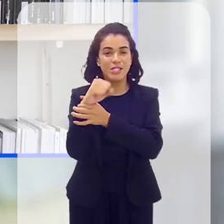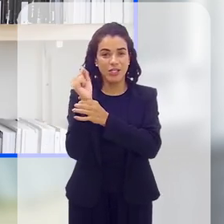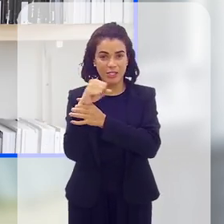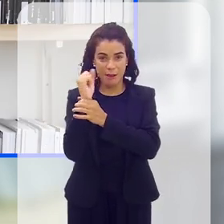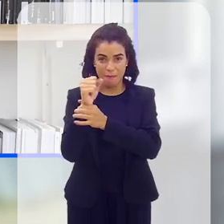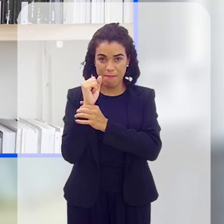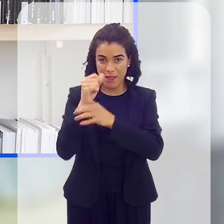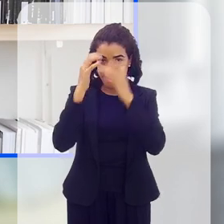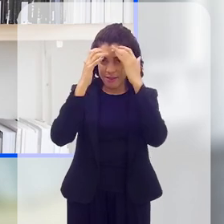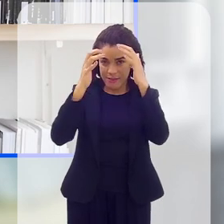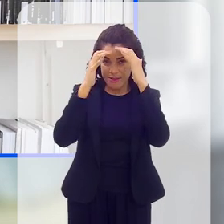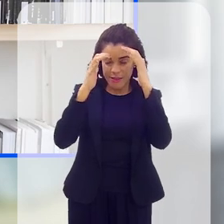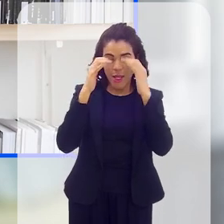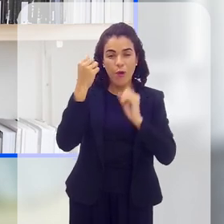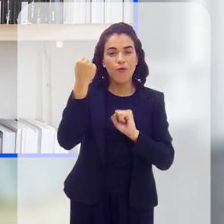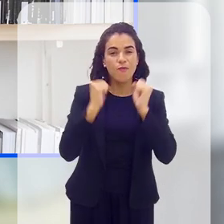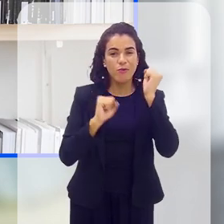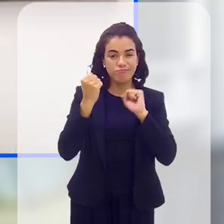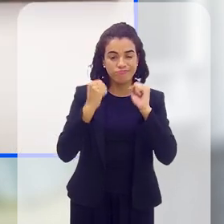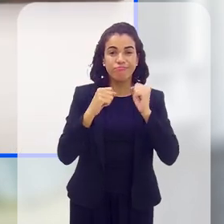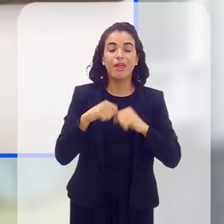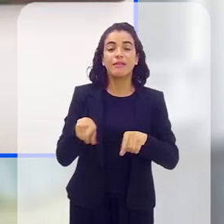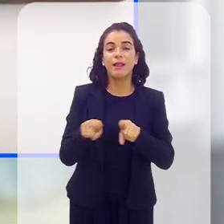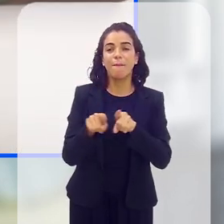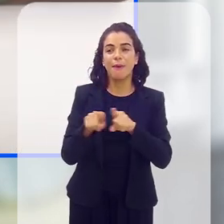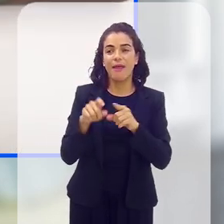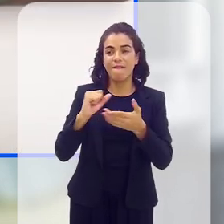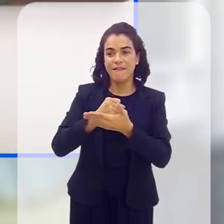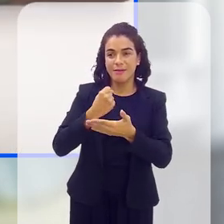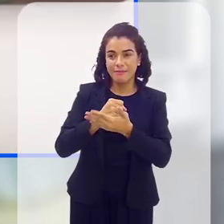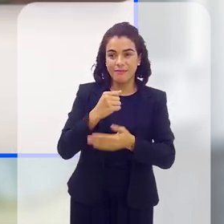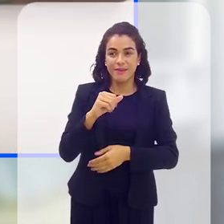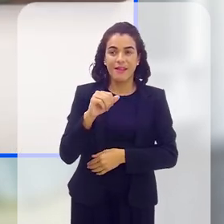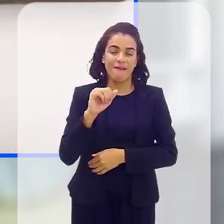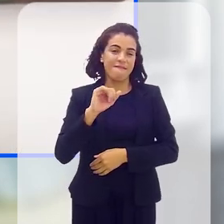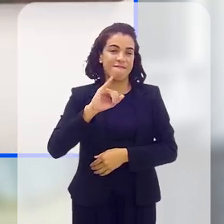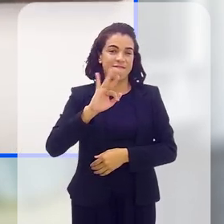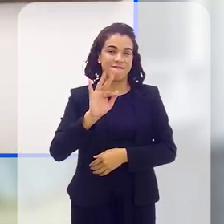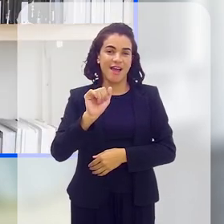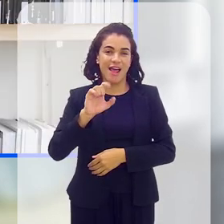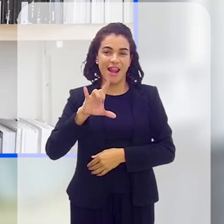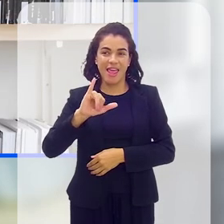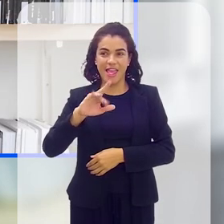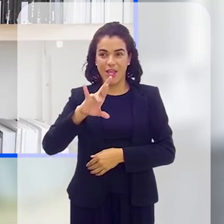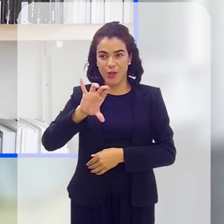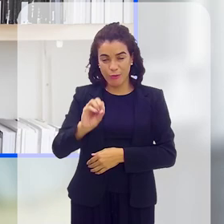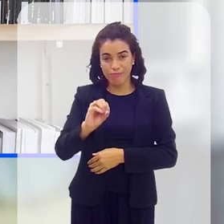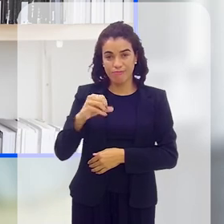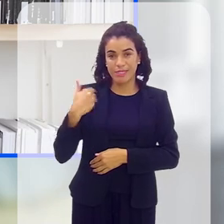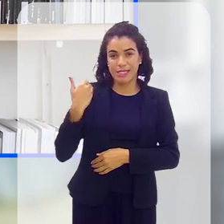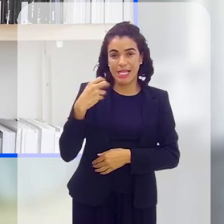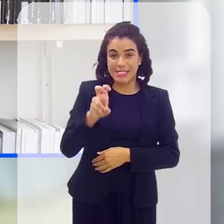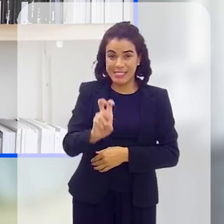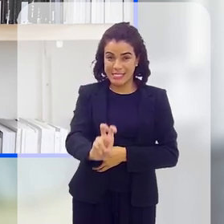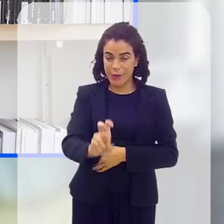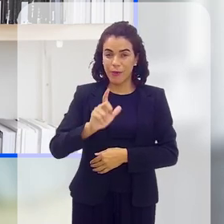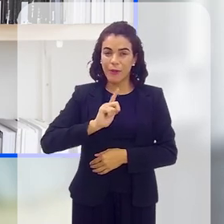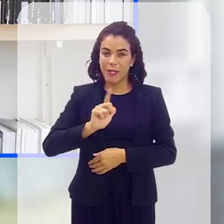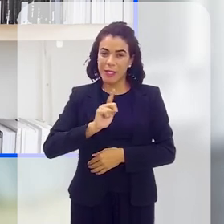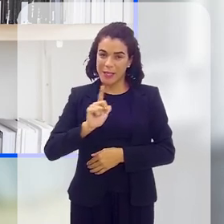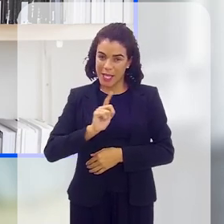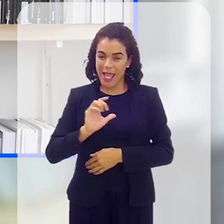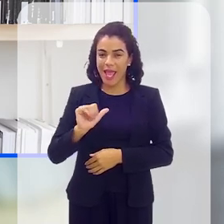neurofuncional. E comigo a farmacêutica Clarissa Faleiro, que é a mãe da pequena Liz Faleiro, de 5 anos, que tem